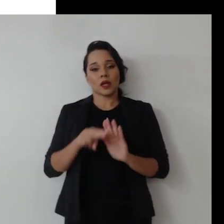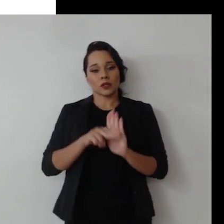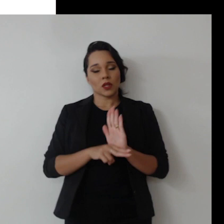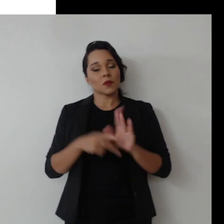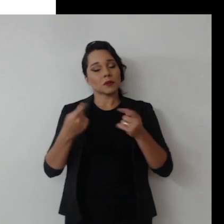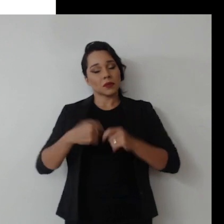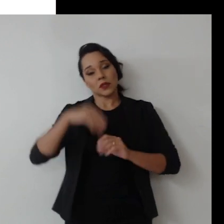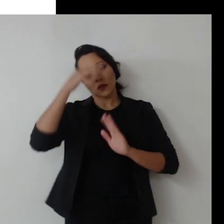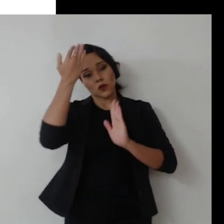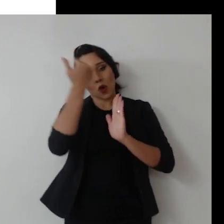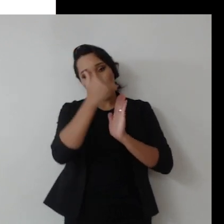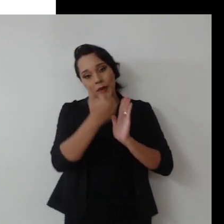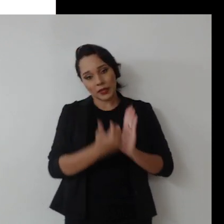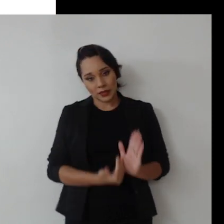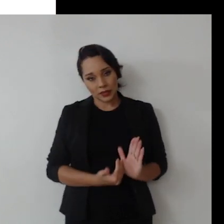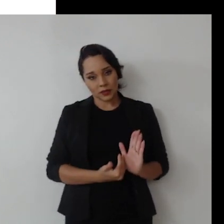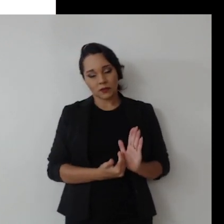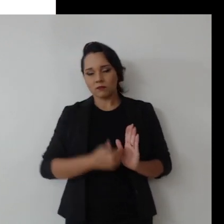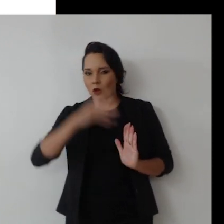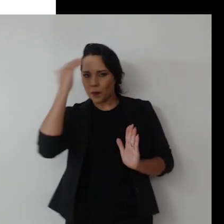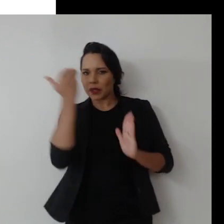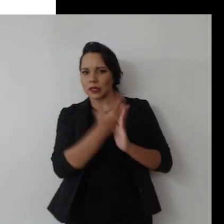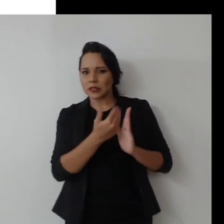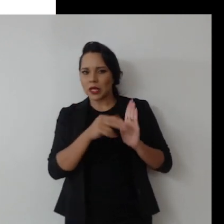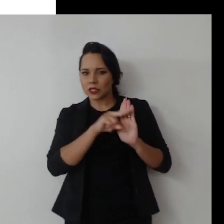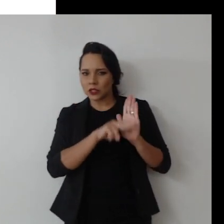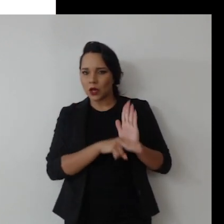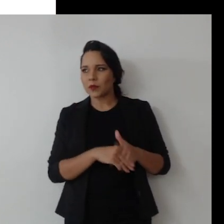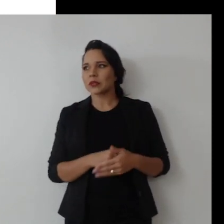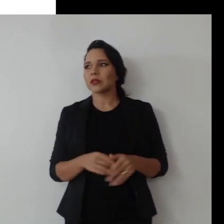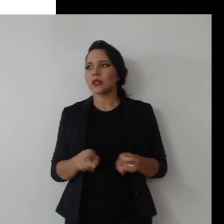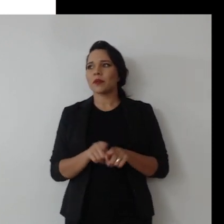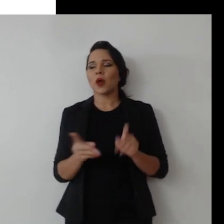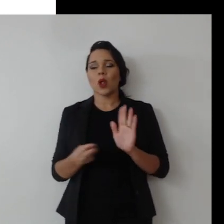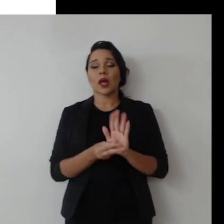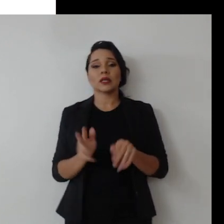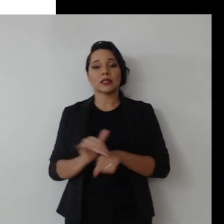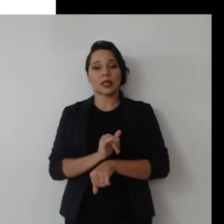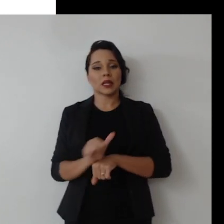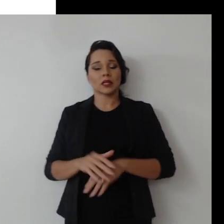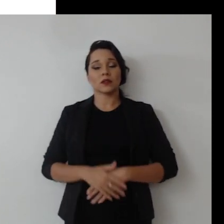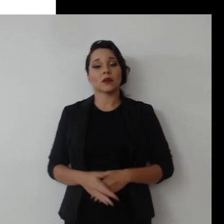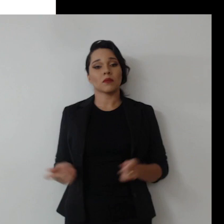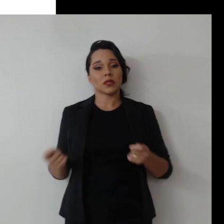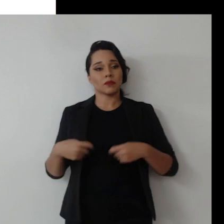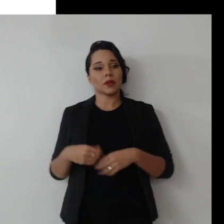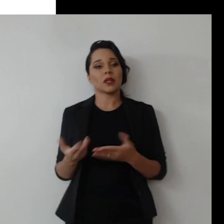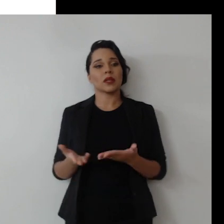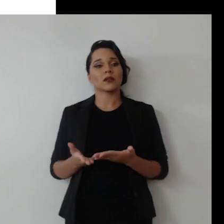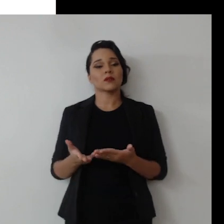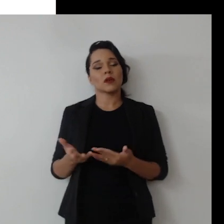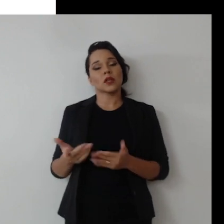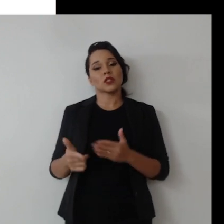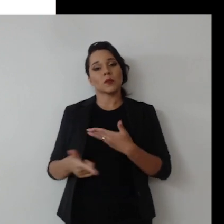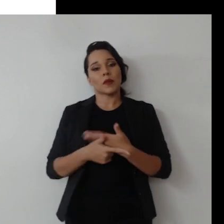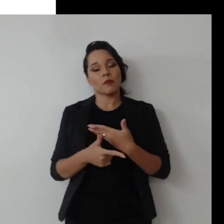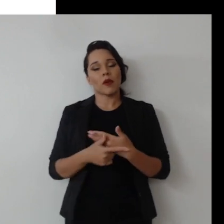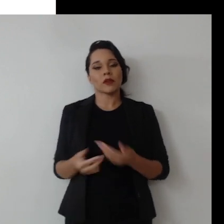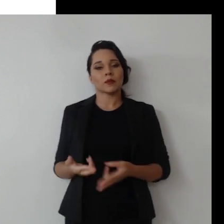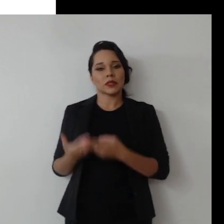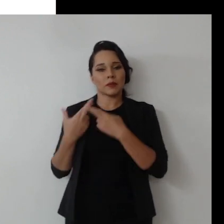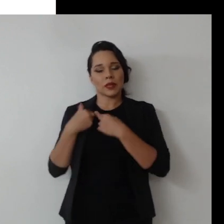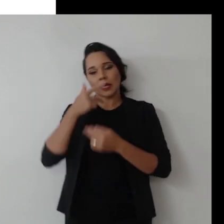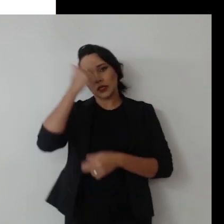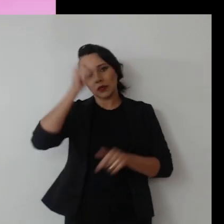as normas sejam devidamente cumpridas, e é essencial que a organização estabeleça mecanismos que possibilitem a clara atribuição de papéis e